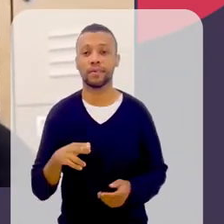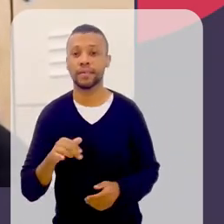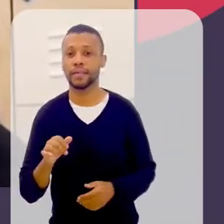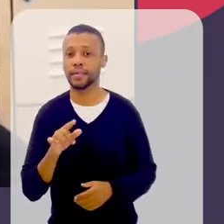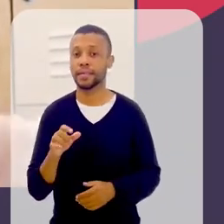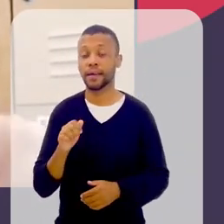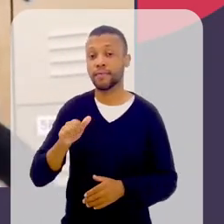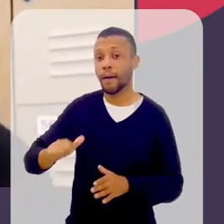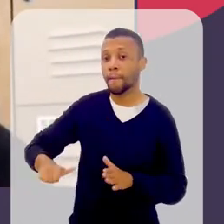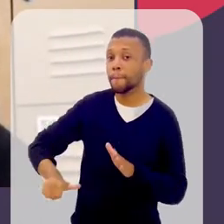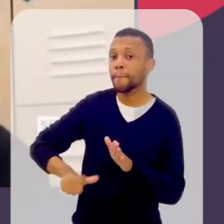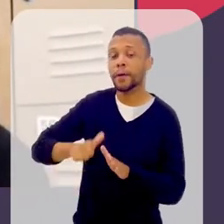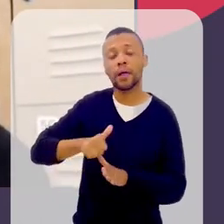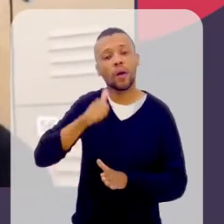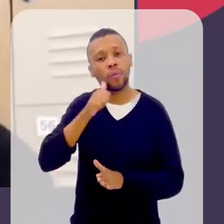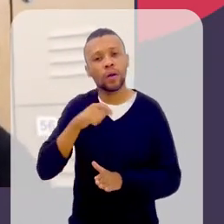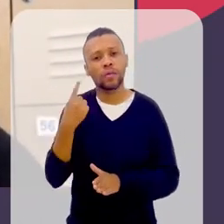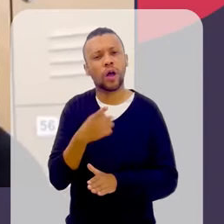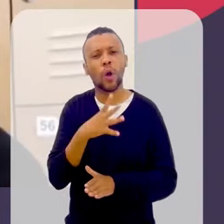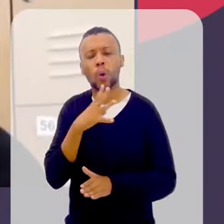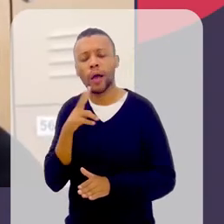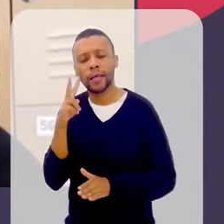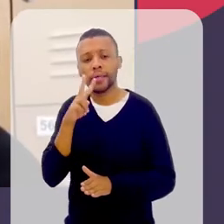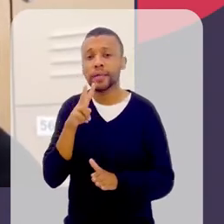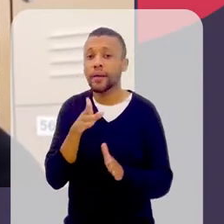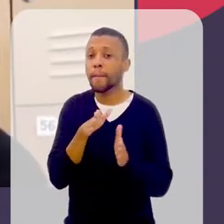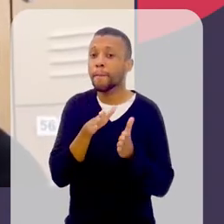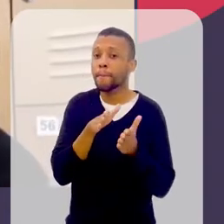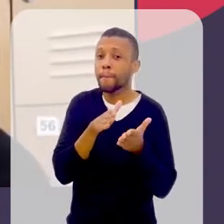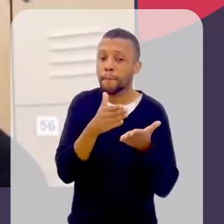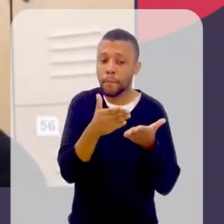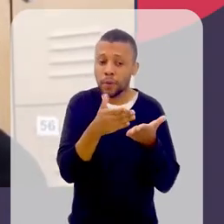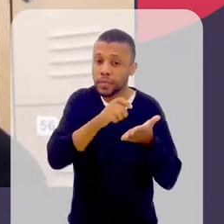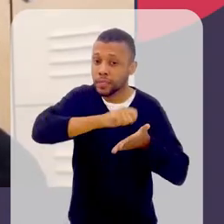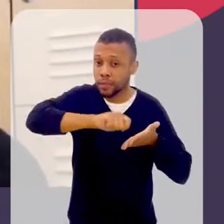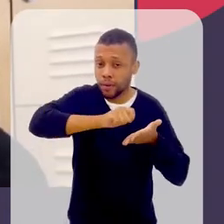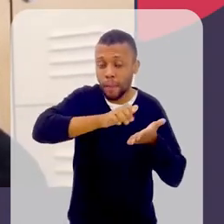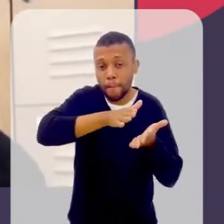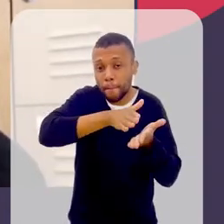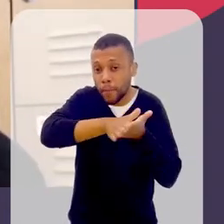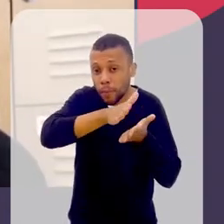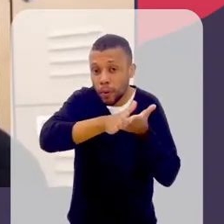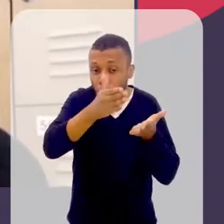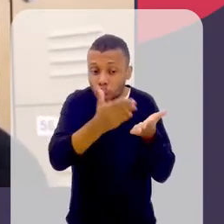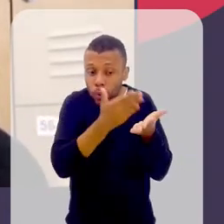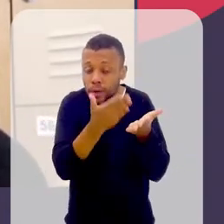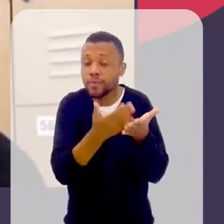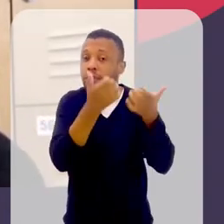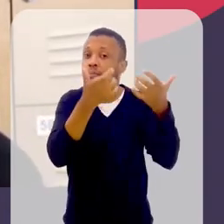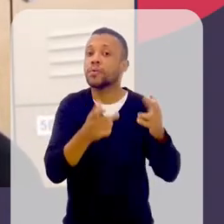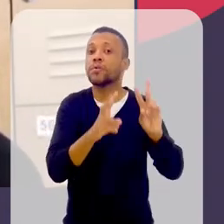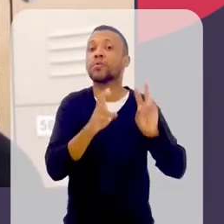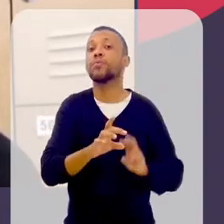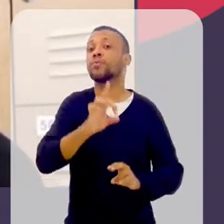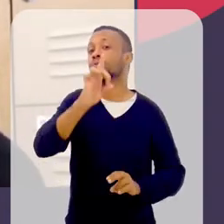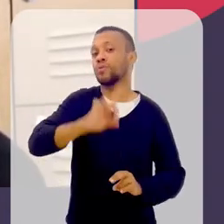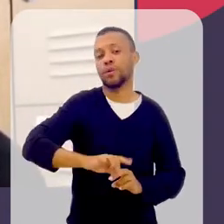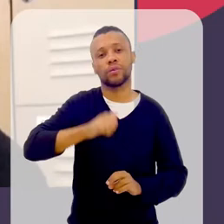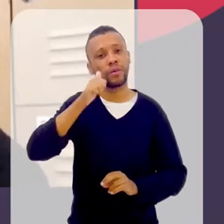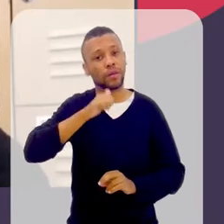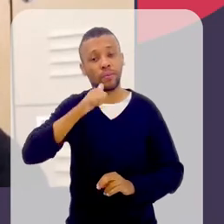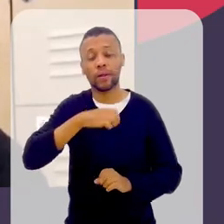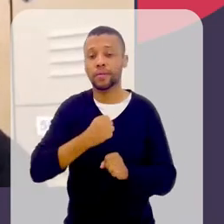Então, a Anísia foi a primeira mulher que a gente conhece que publicou um livro que fala sobre o direito das mulheres no século XIX,